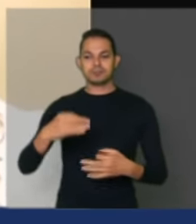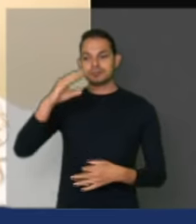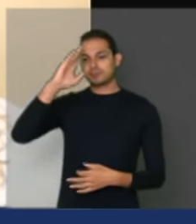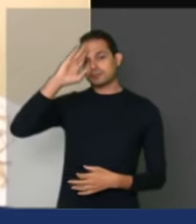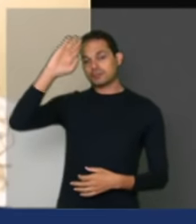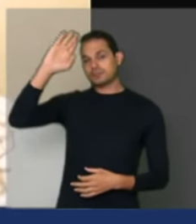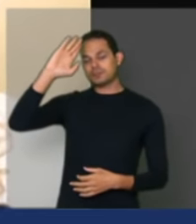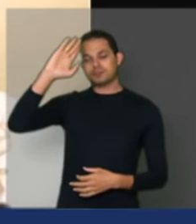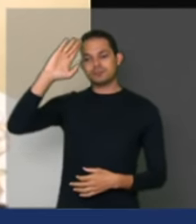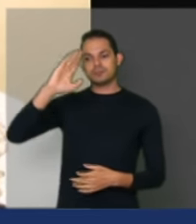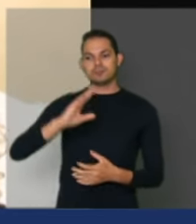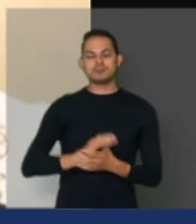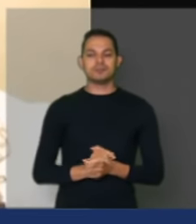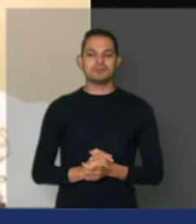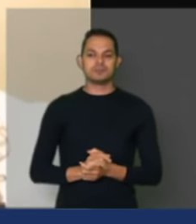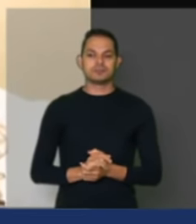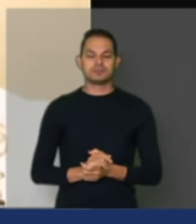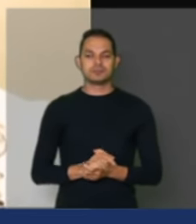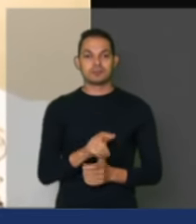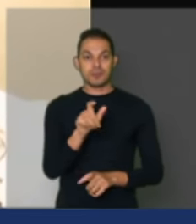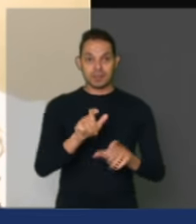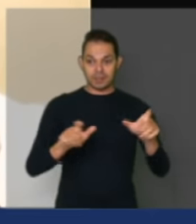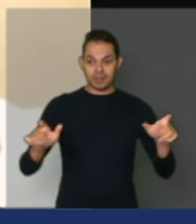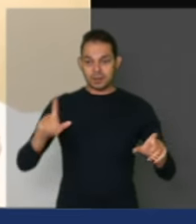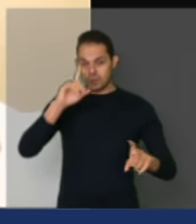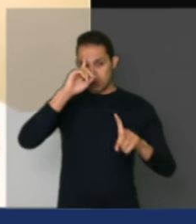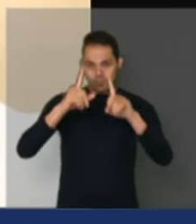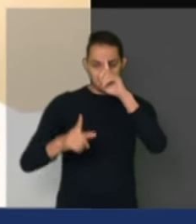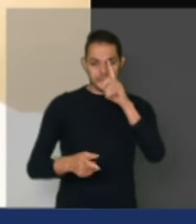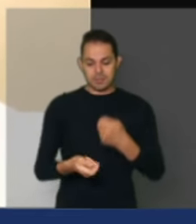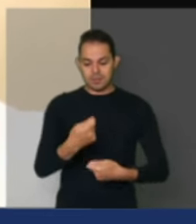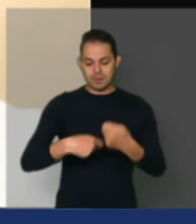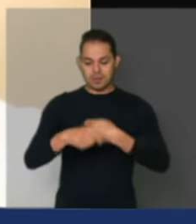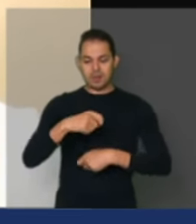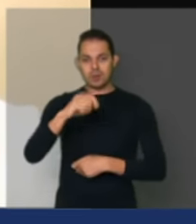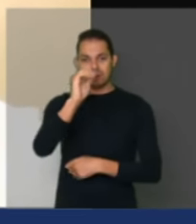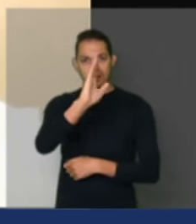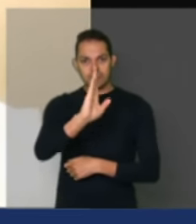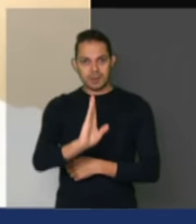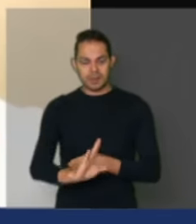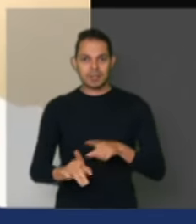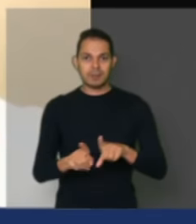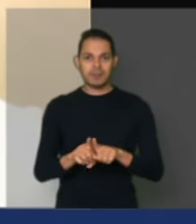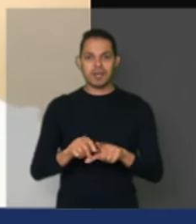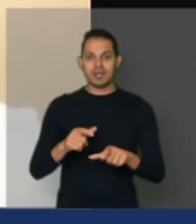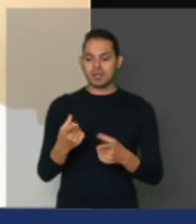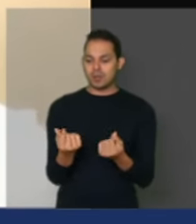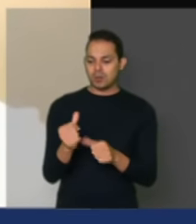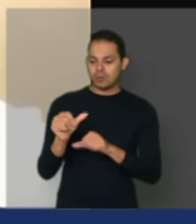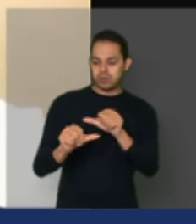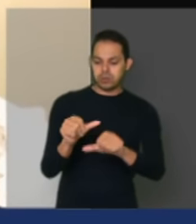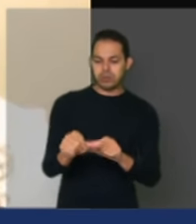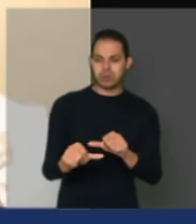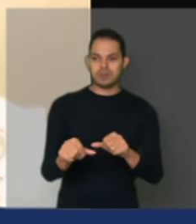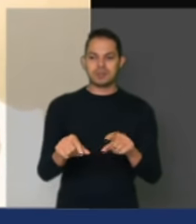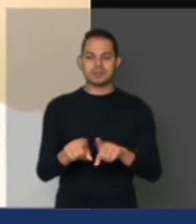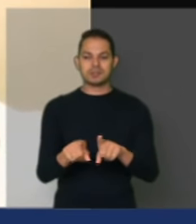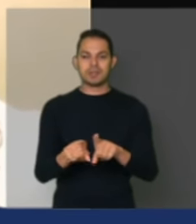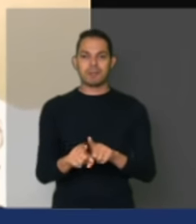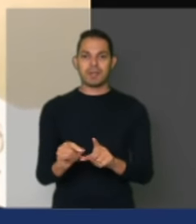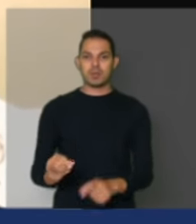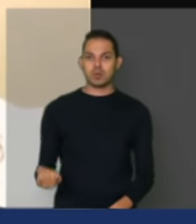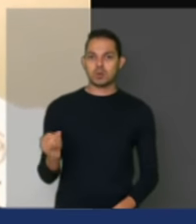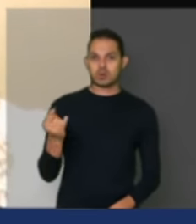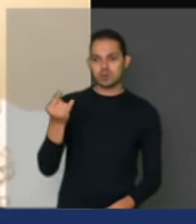aqueles que comandam a economia brasileira, comandam o câmbio, comandam os juros.